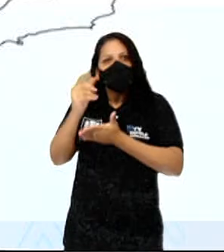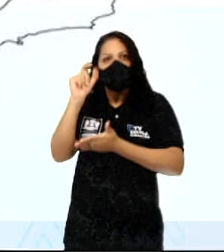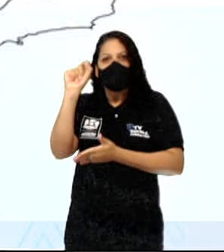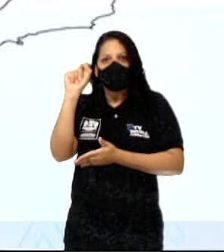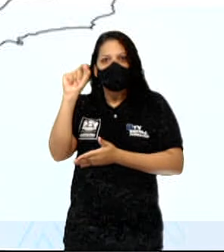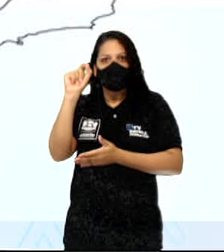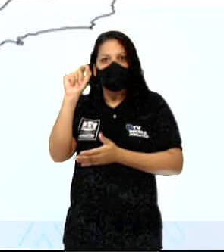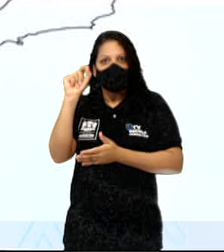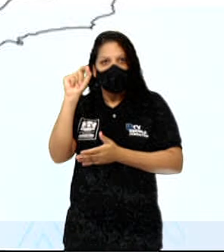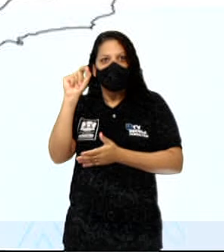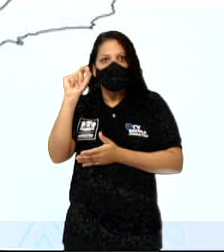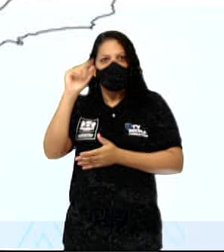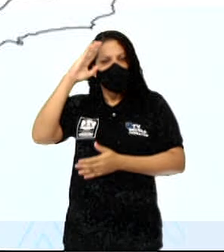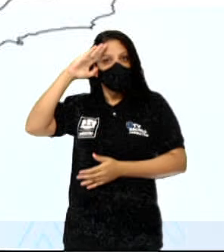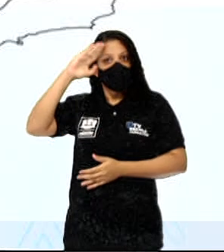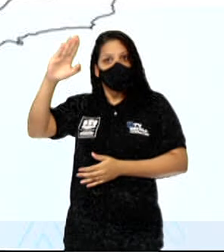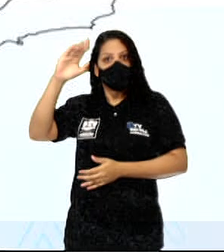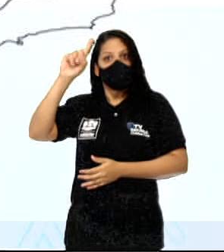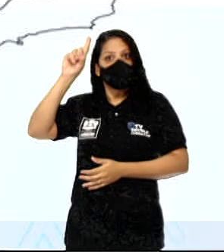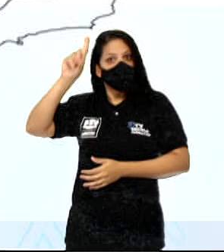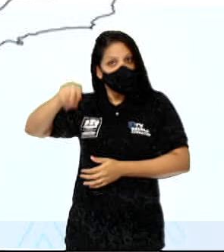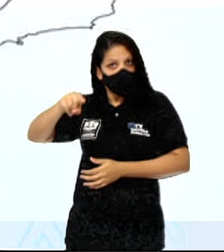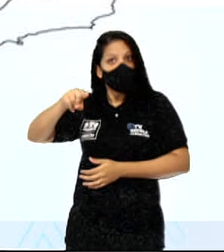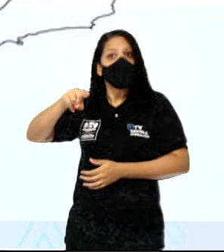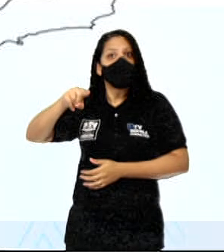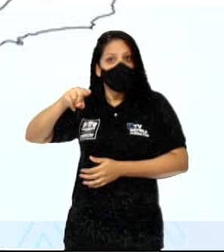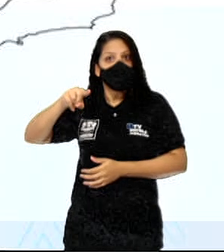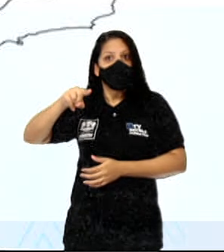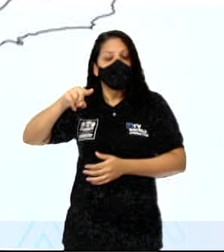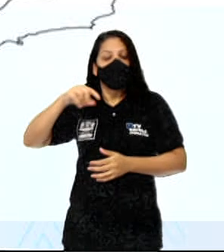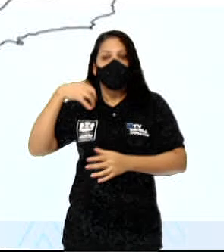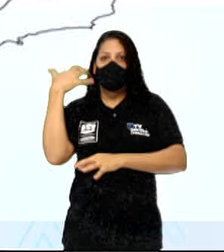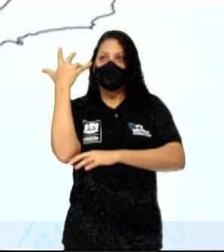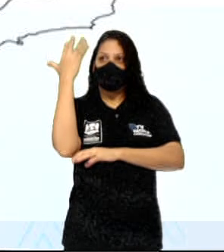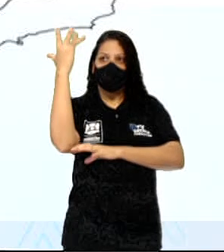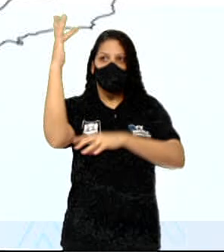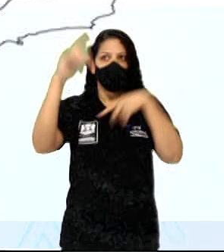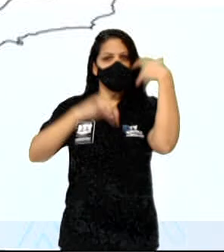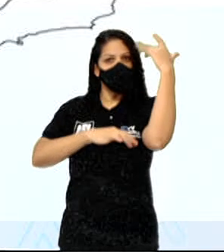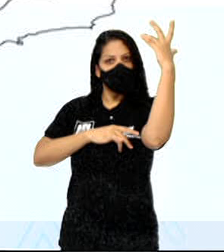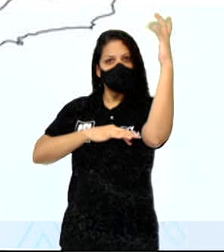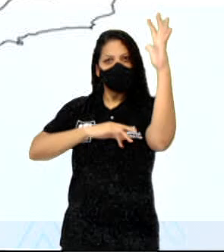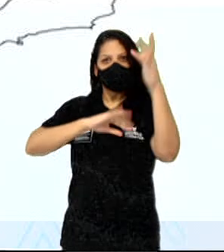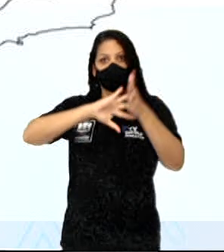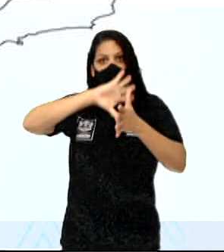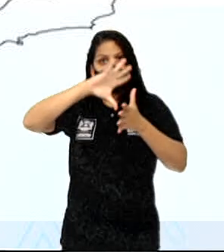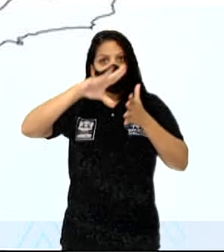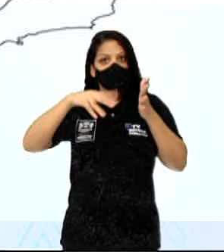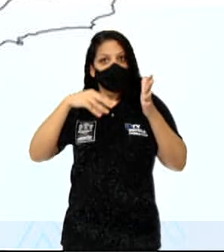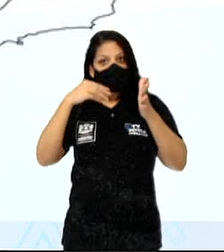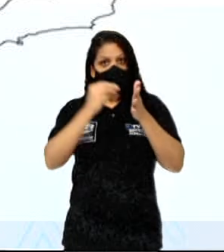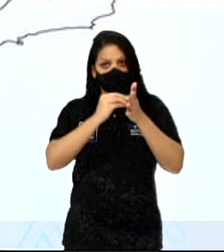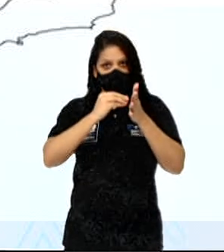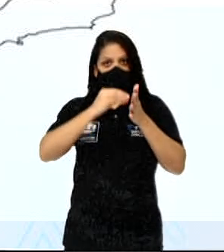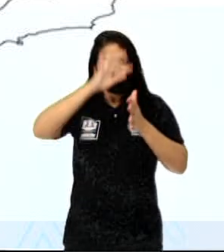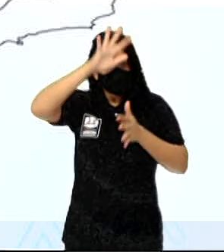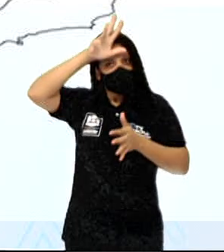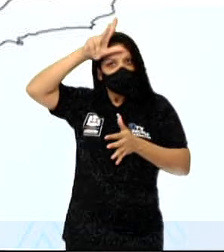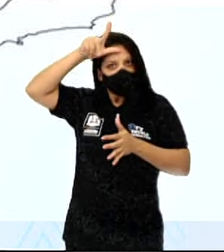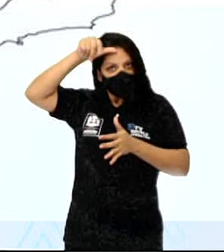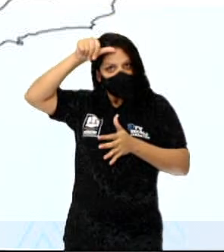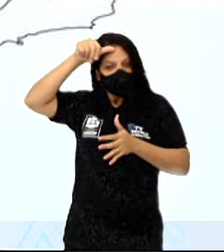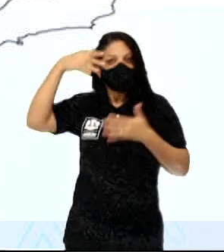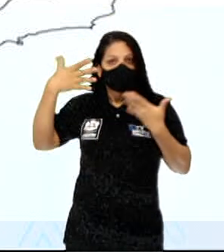O domínio amazônico. Pois é, a floresta amazônica como você conhece. Você está vendo aí o mapa da floresta